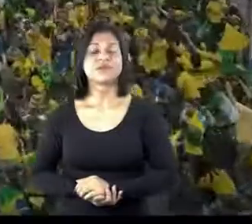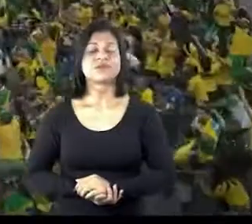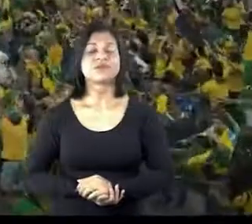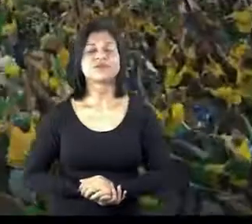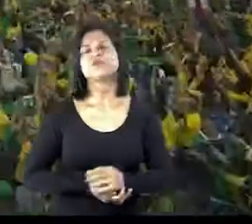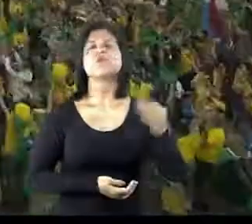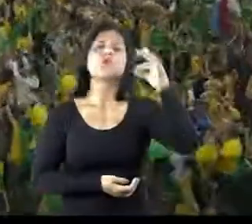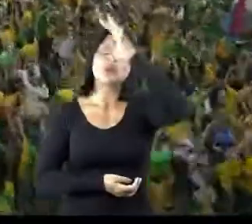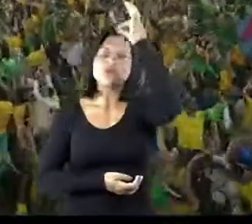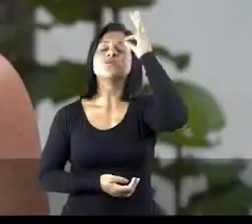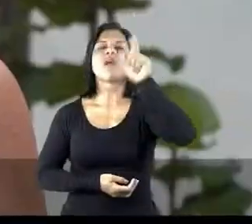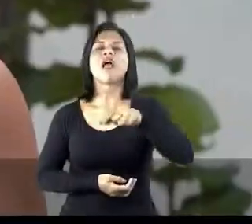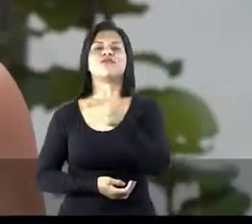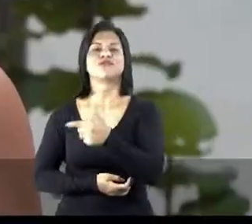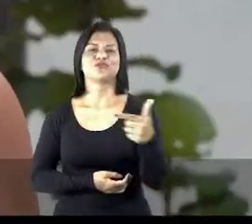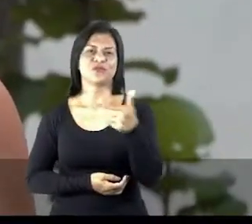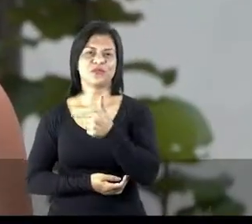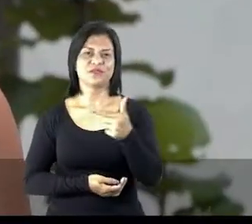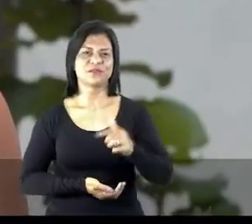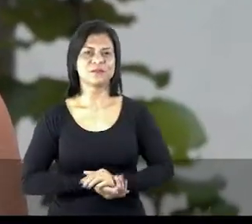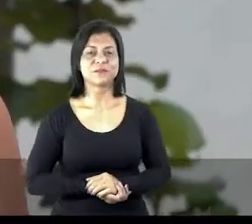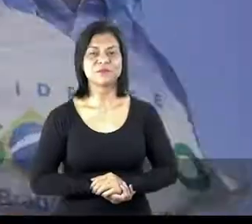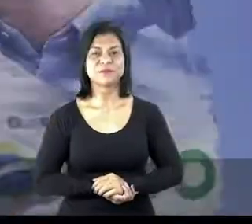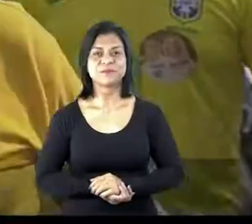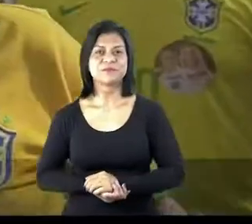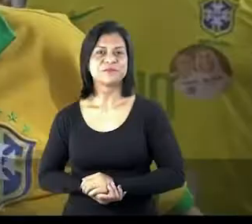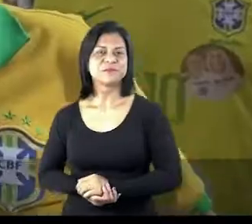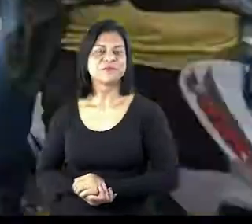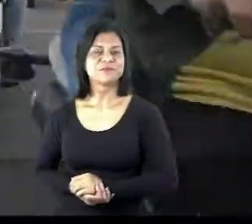O Espírito Santo é 22.